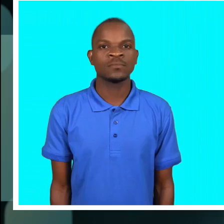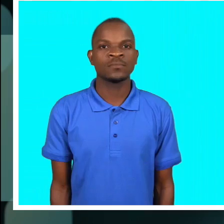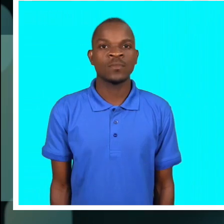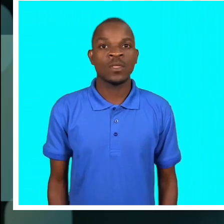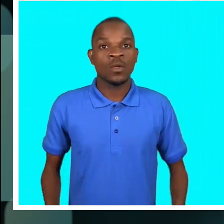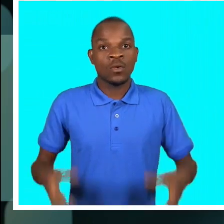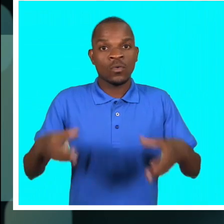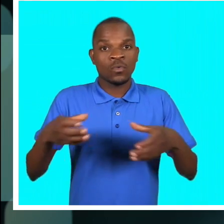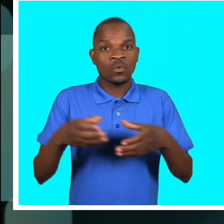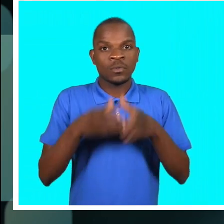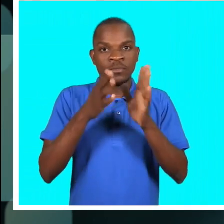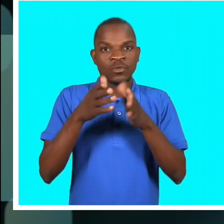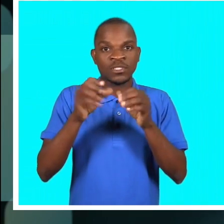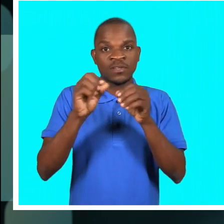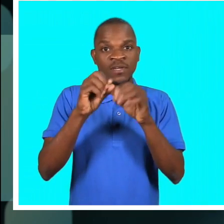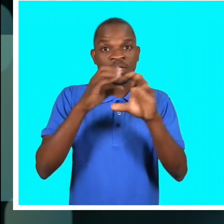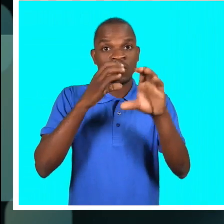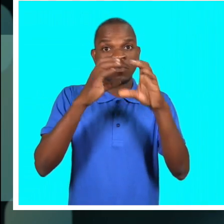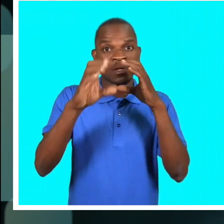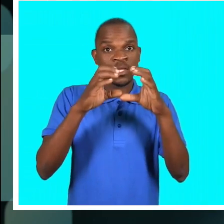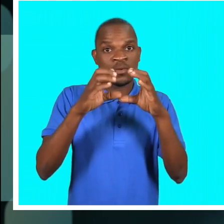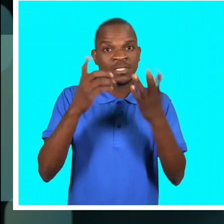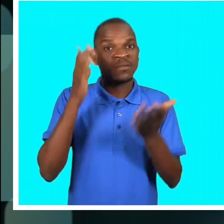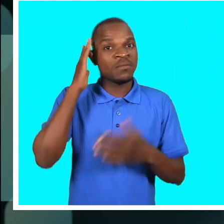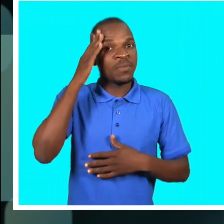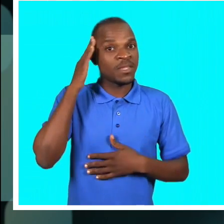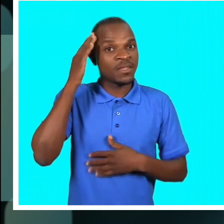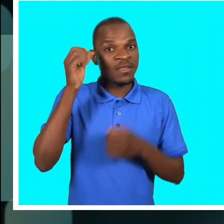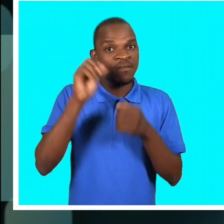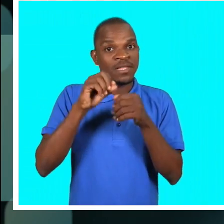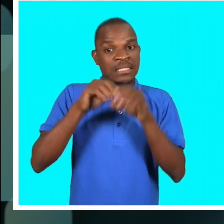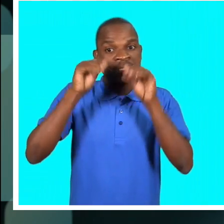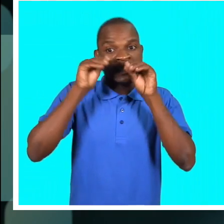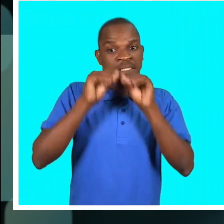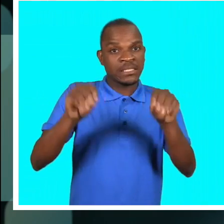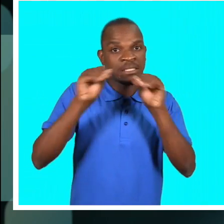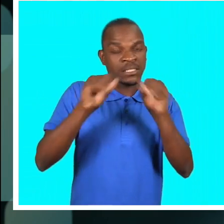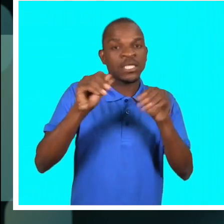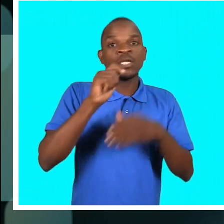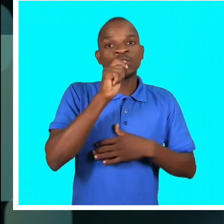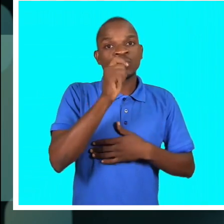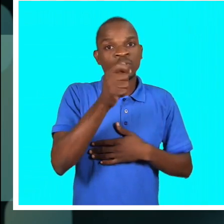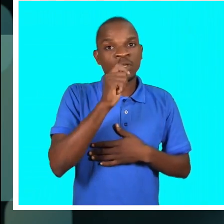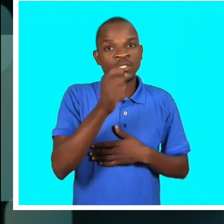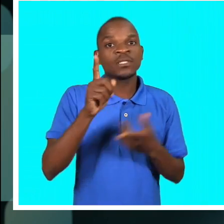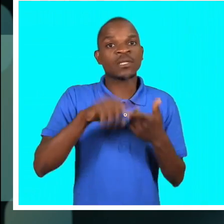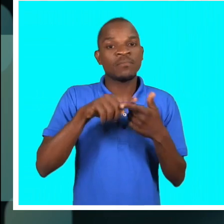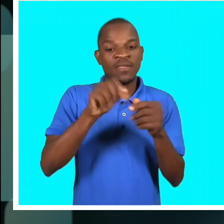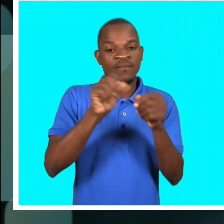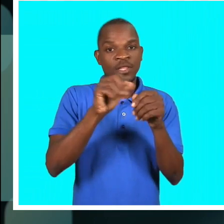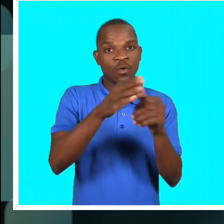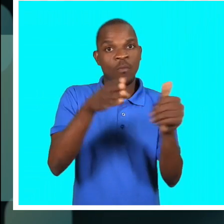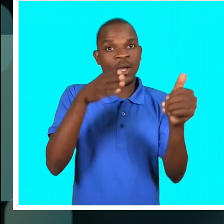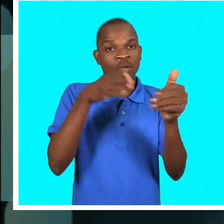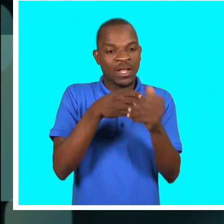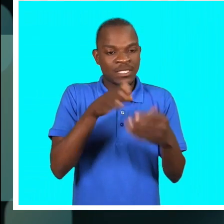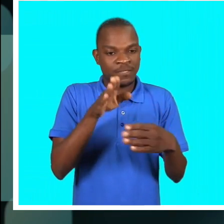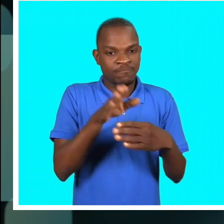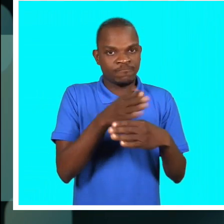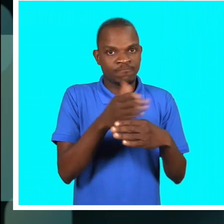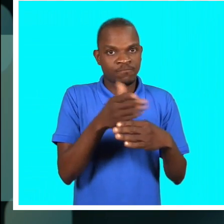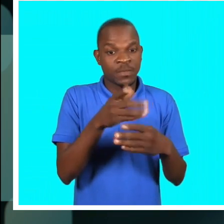bem. Os comunicadores consideram que capacitar os jornalistas e criar um manual de redação